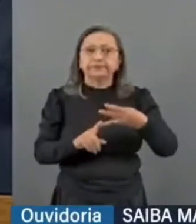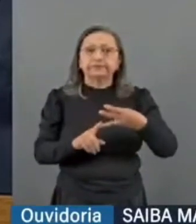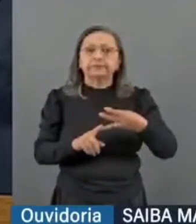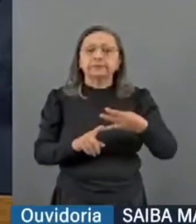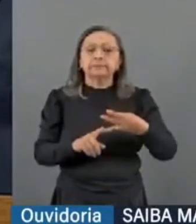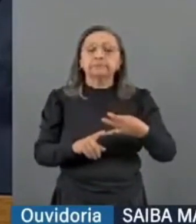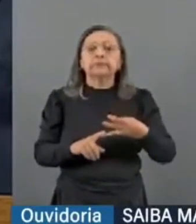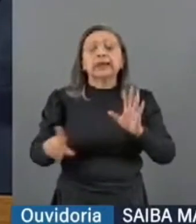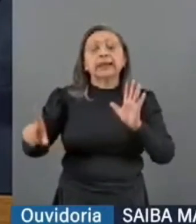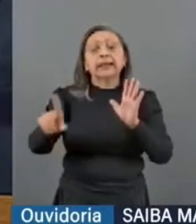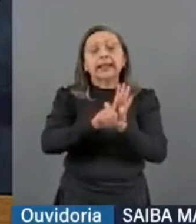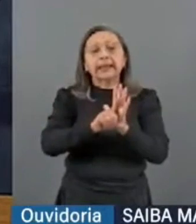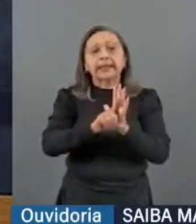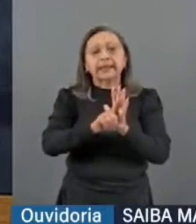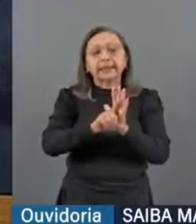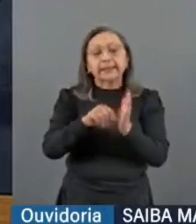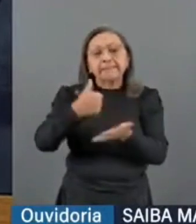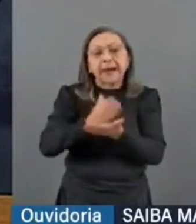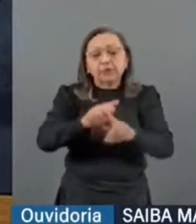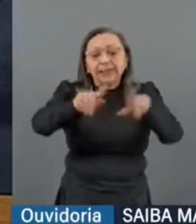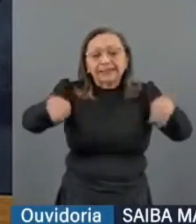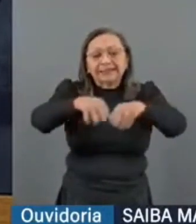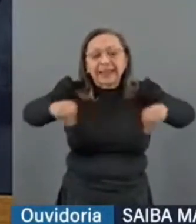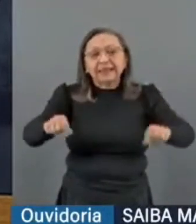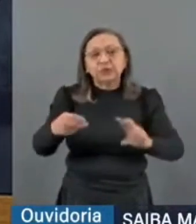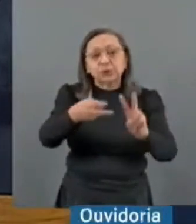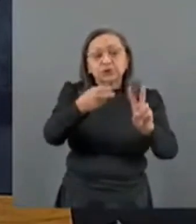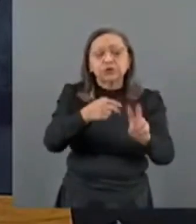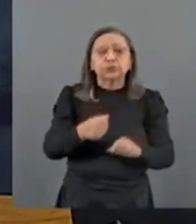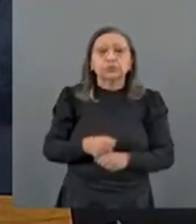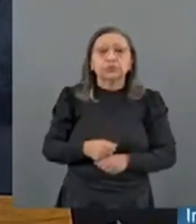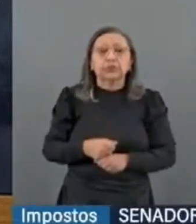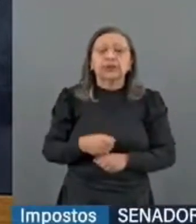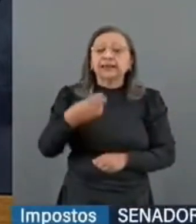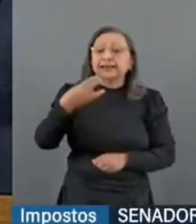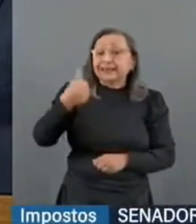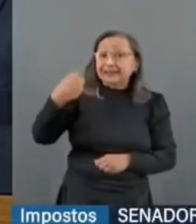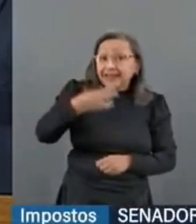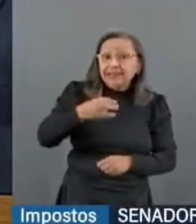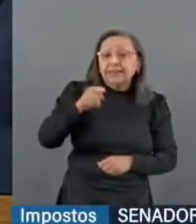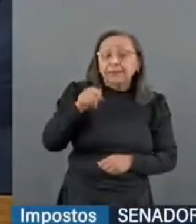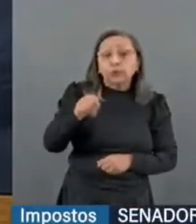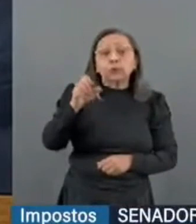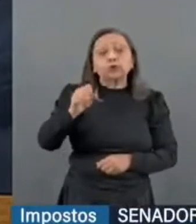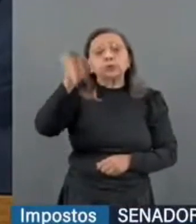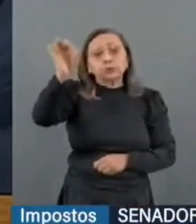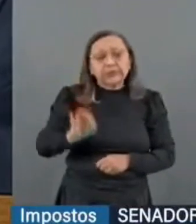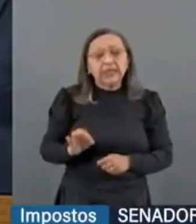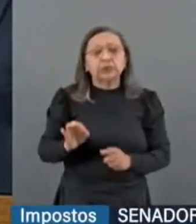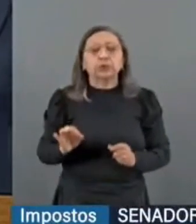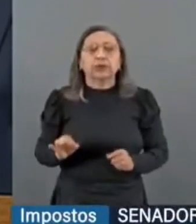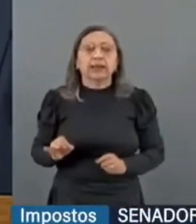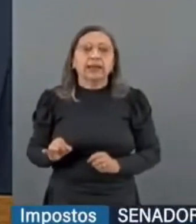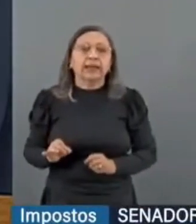marco temporal de terras indígenas. Doutor Zanin, 13,8% do território nacional já é